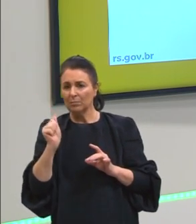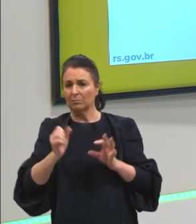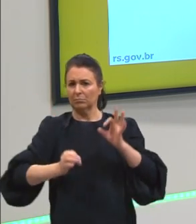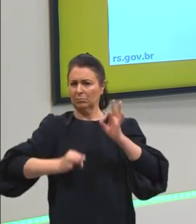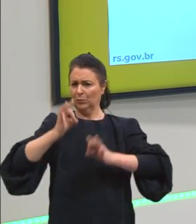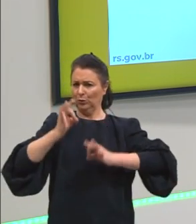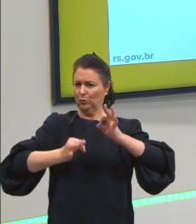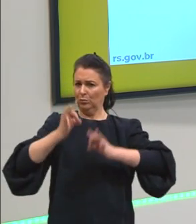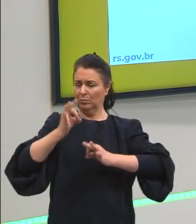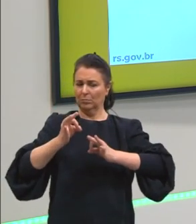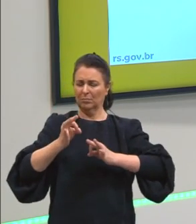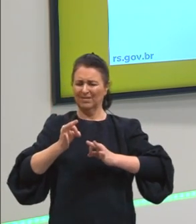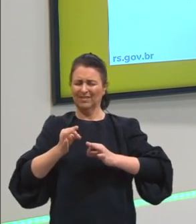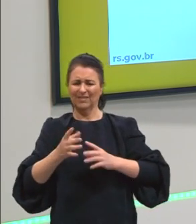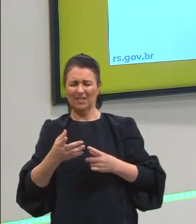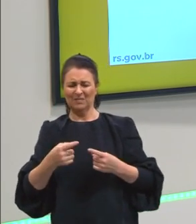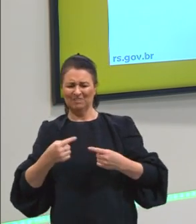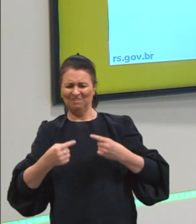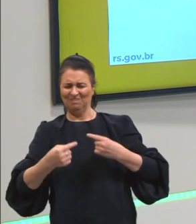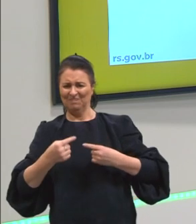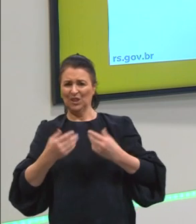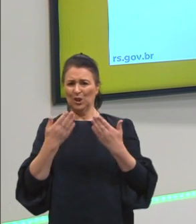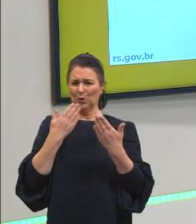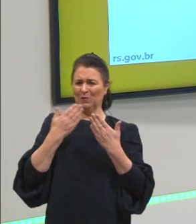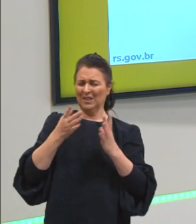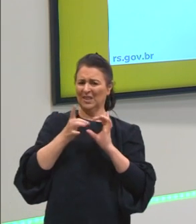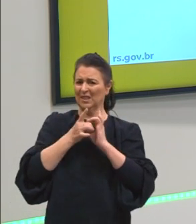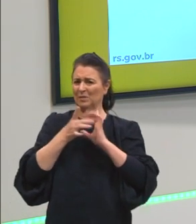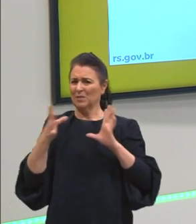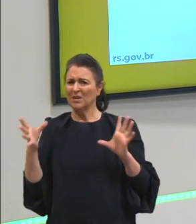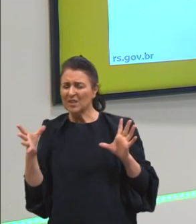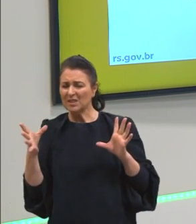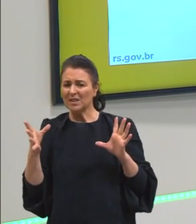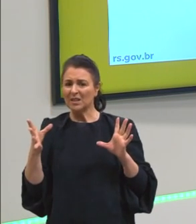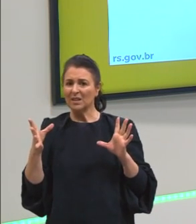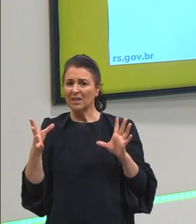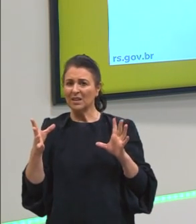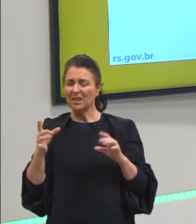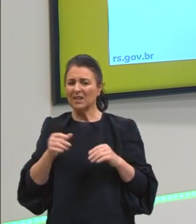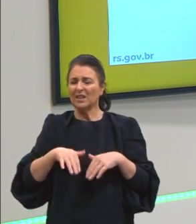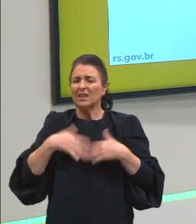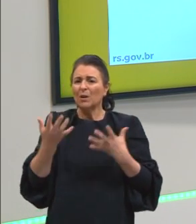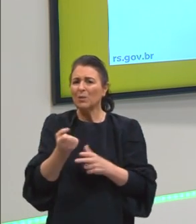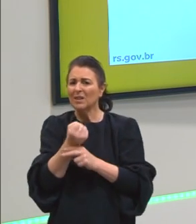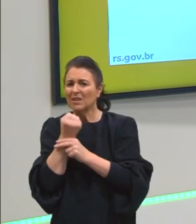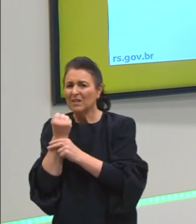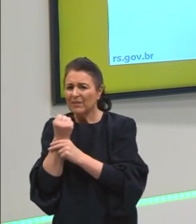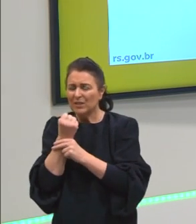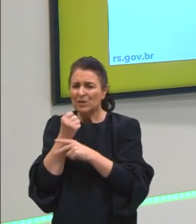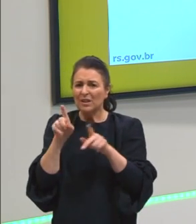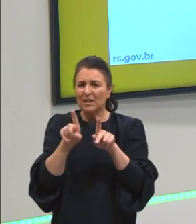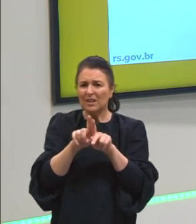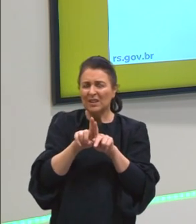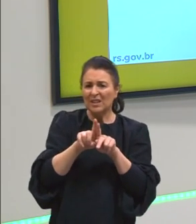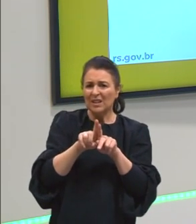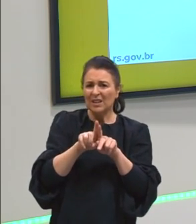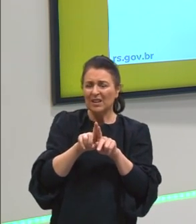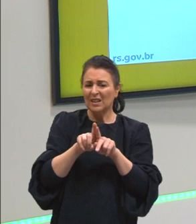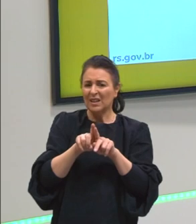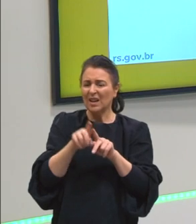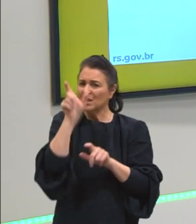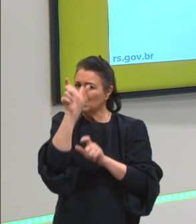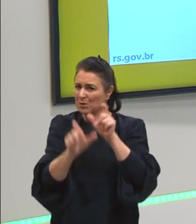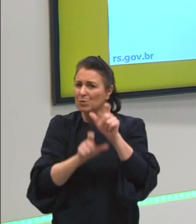questionava, a democracia acaba com, através do sofismo, levando as pessoas a cometerem problemas,